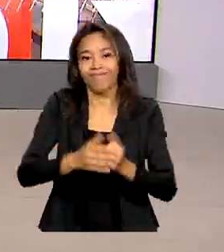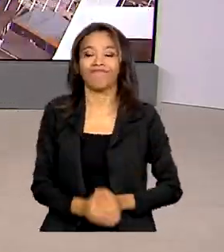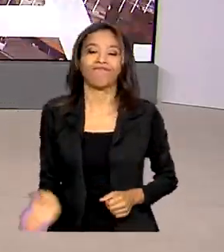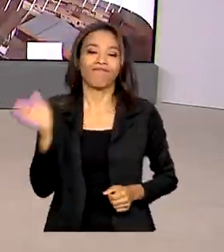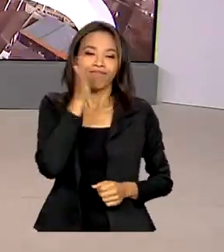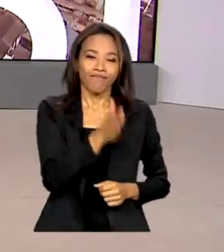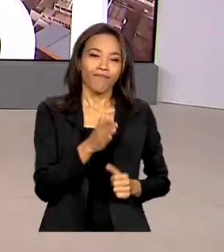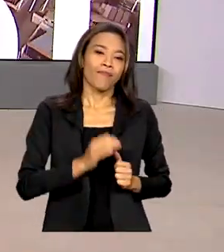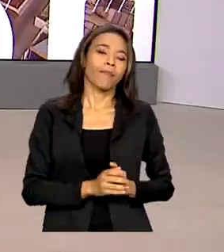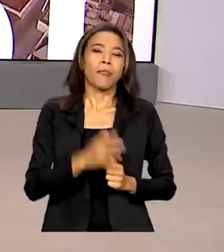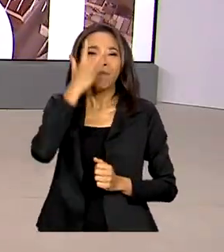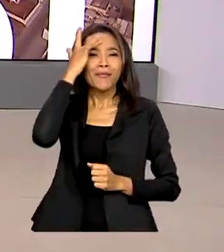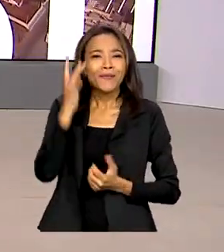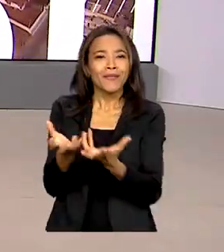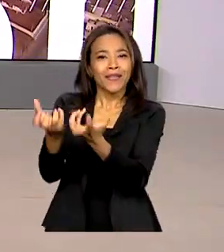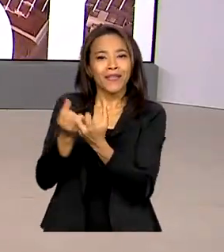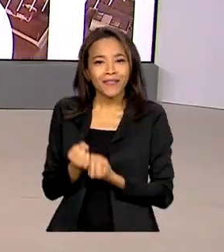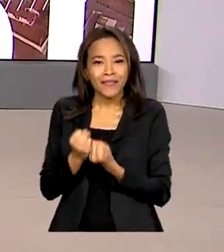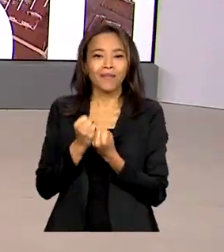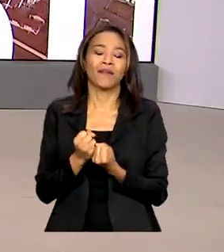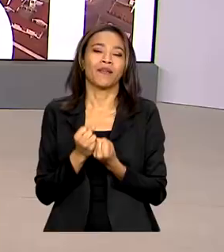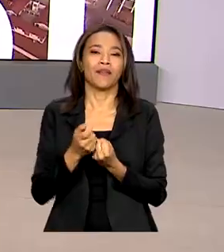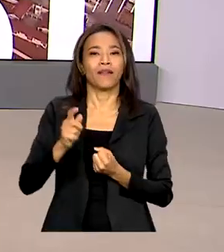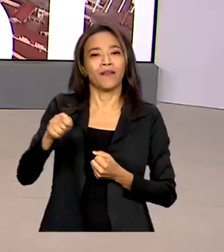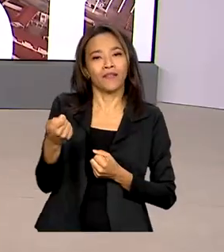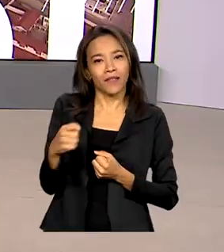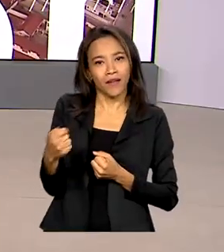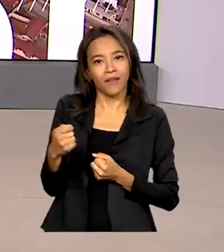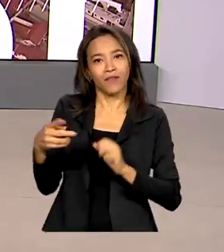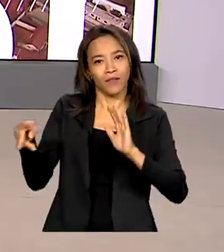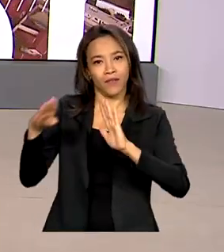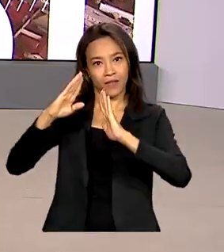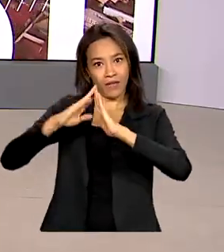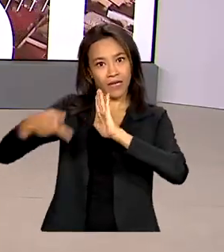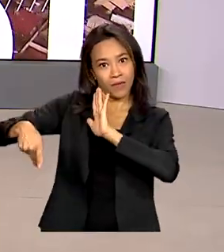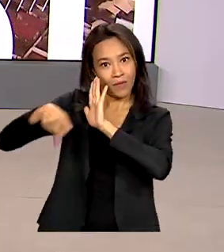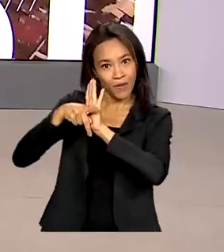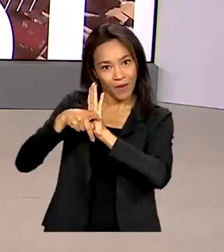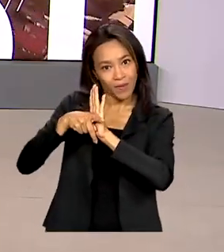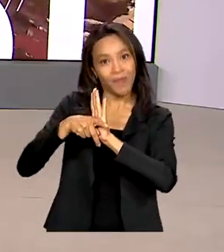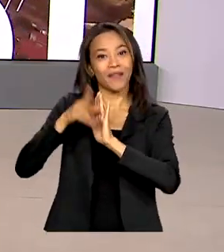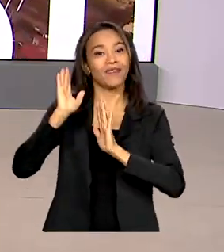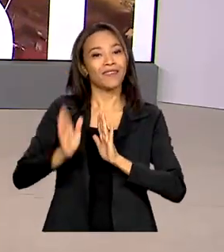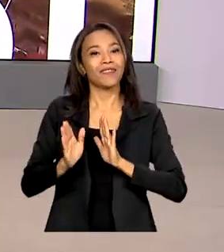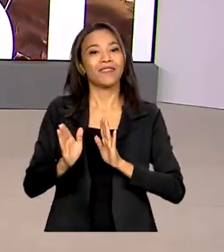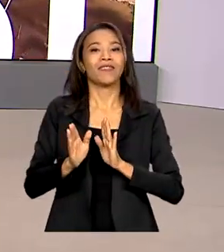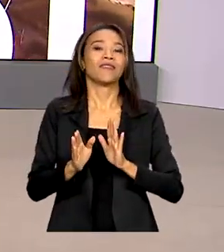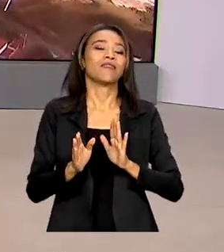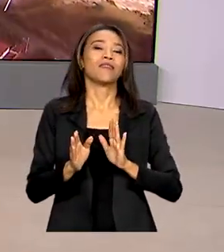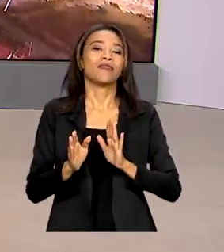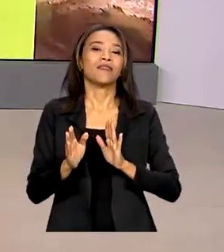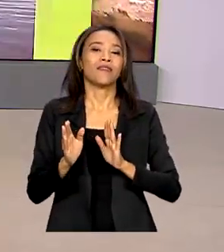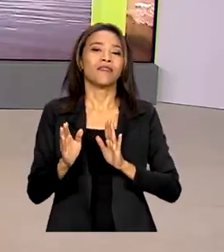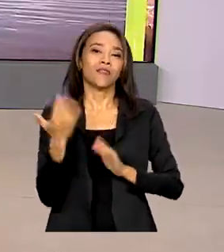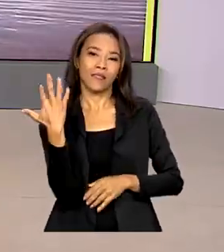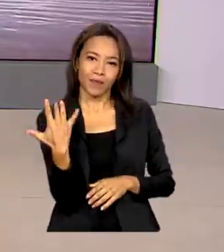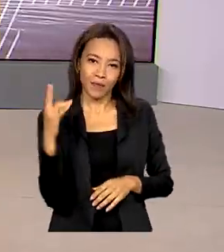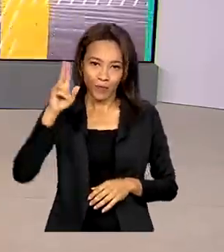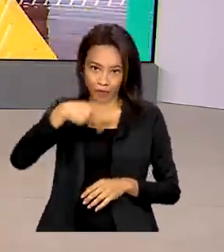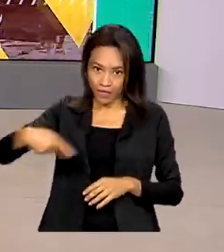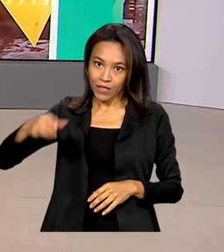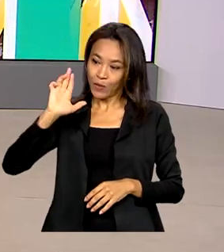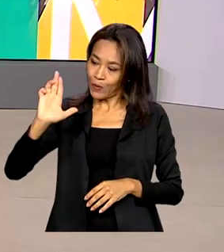Beneficiários do Minha Casa Minha Vida de Rondonópolis, no Mato Grosso, receberam das mãos do presidente Lula